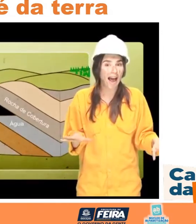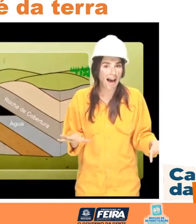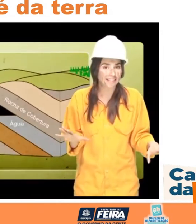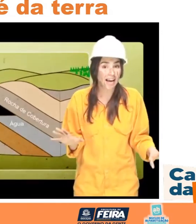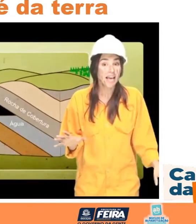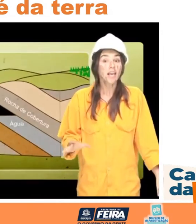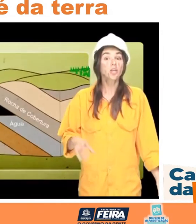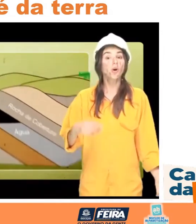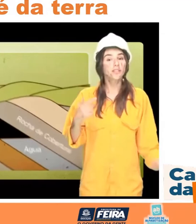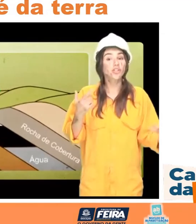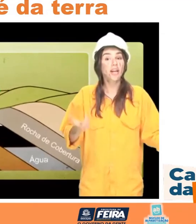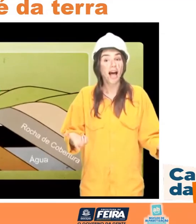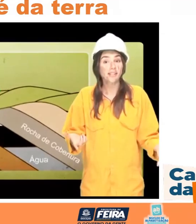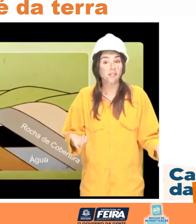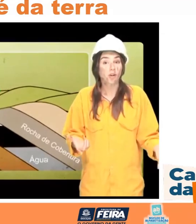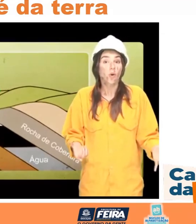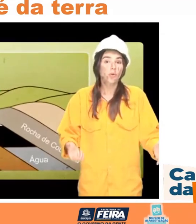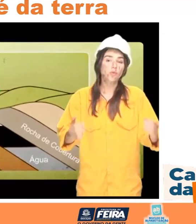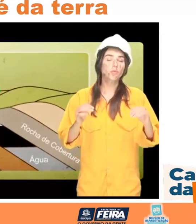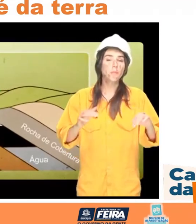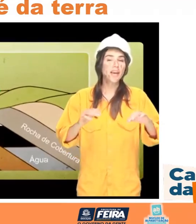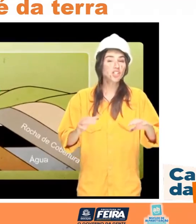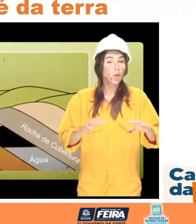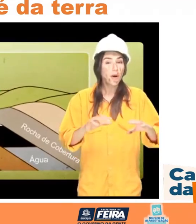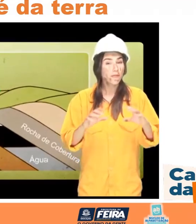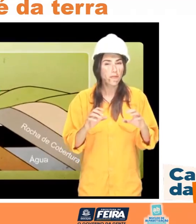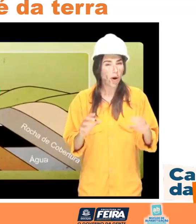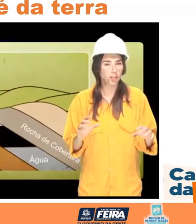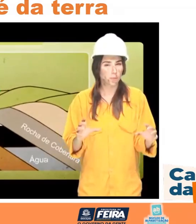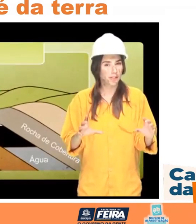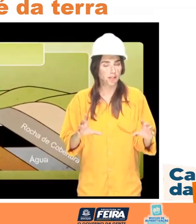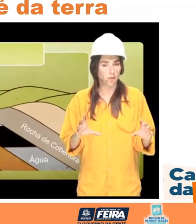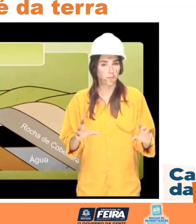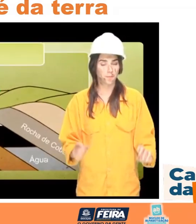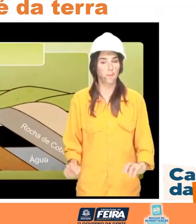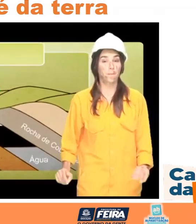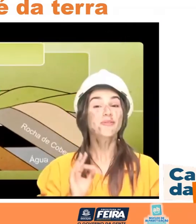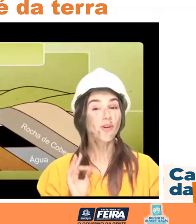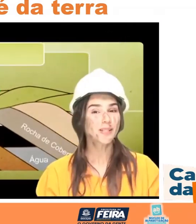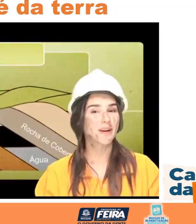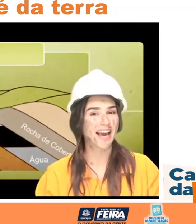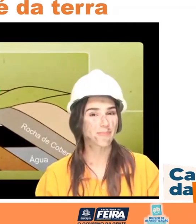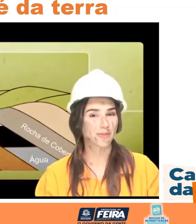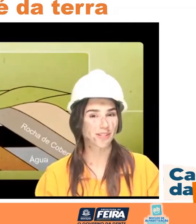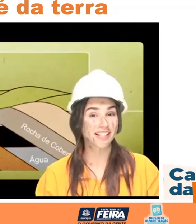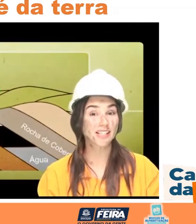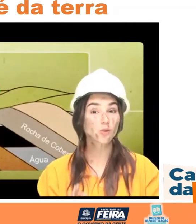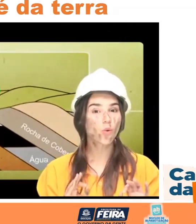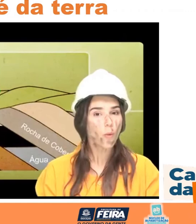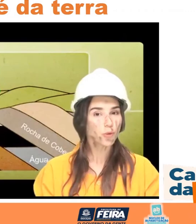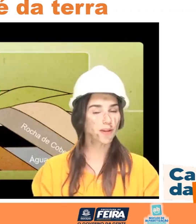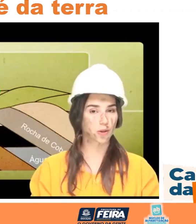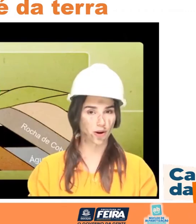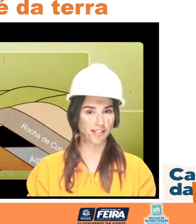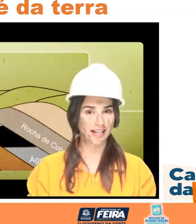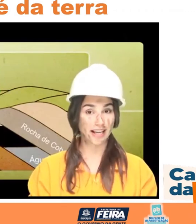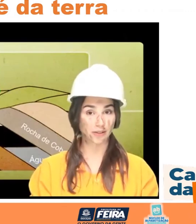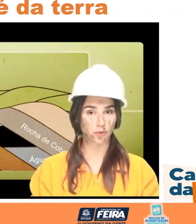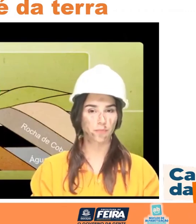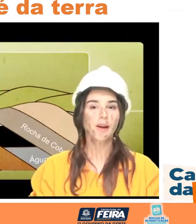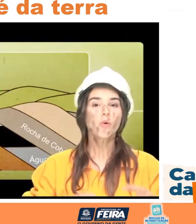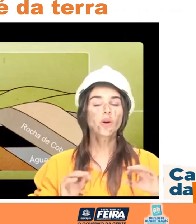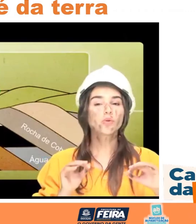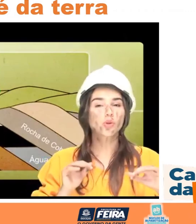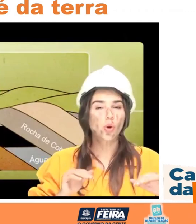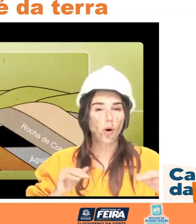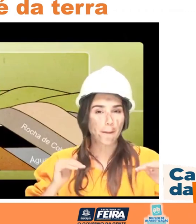salgada e outra de gases, o que o submete a uma forte pressão. Vou explicar para vocês como o petróleo é